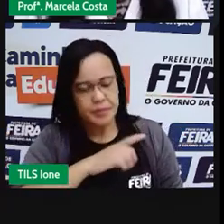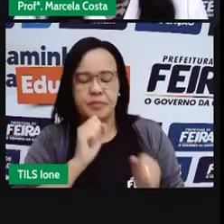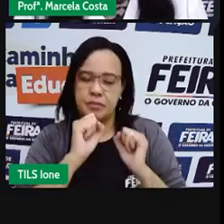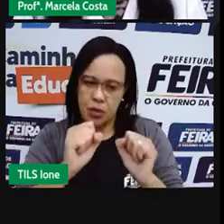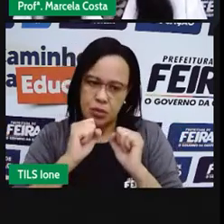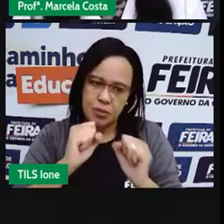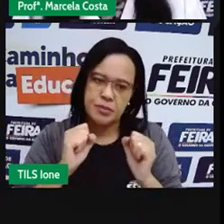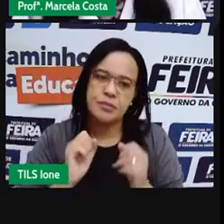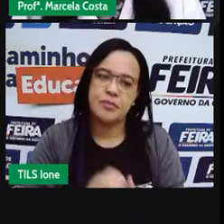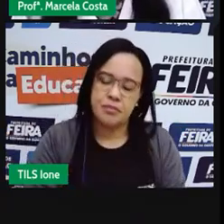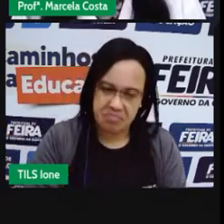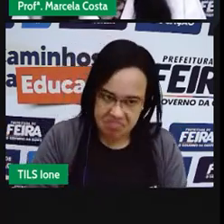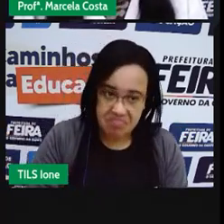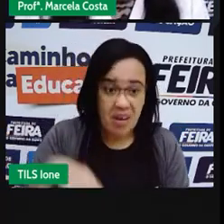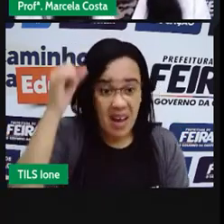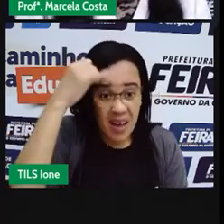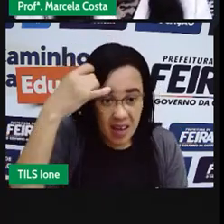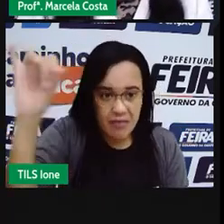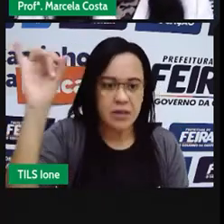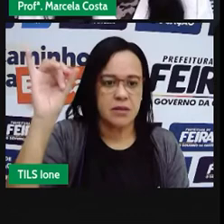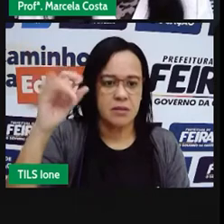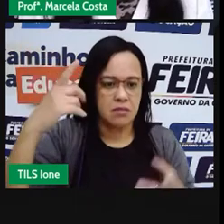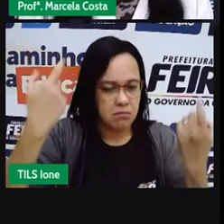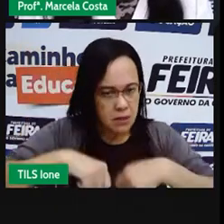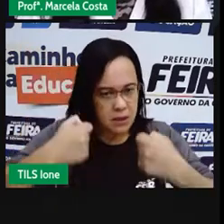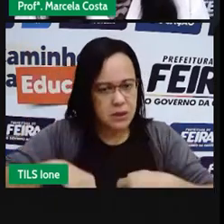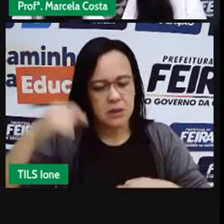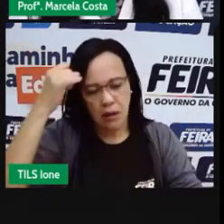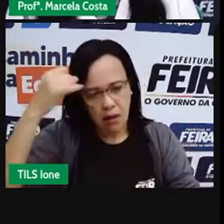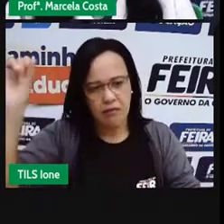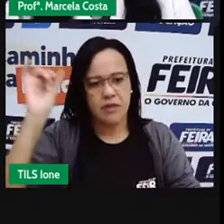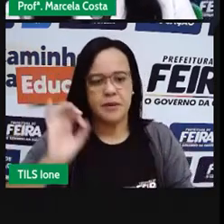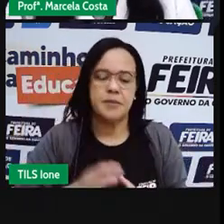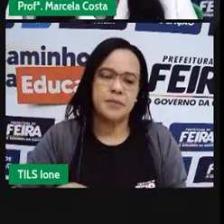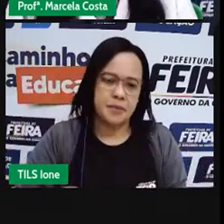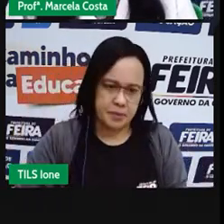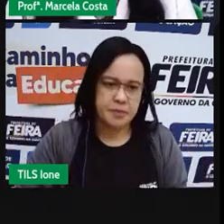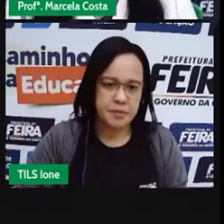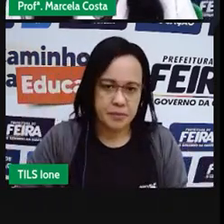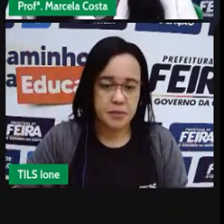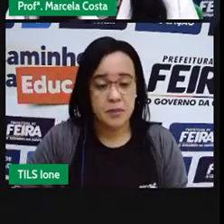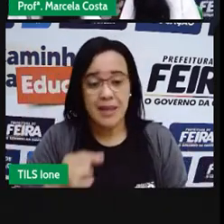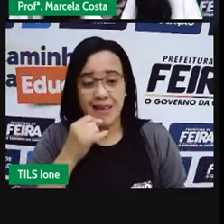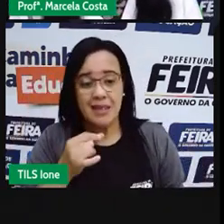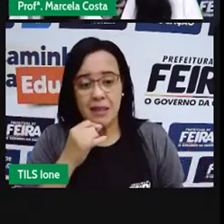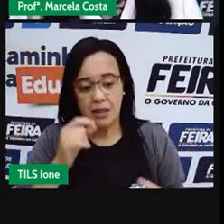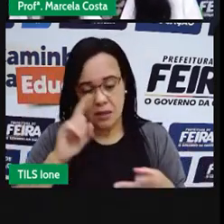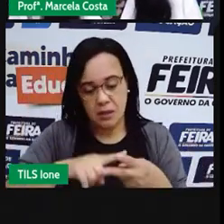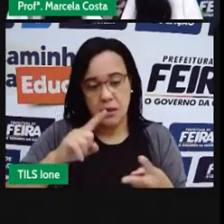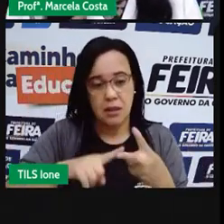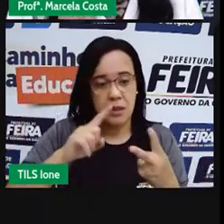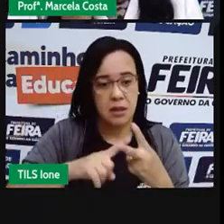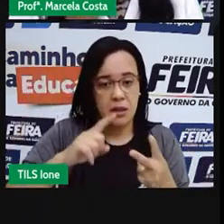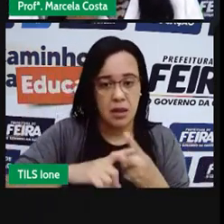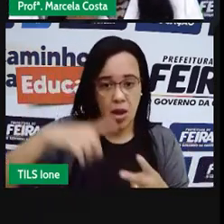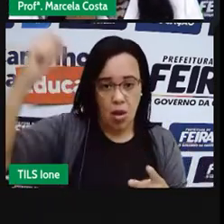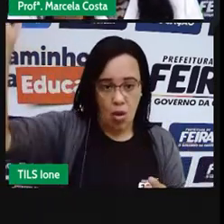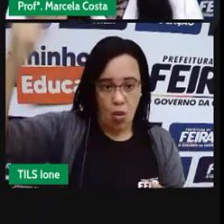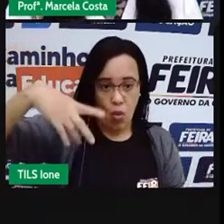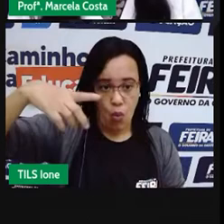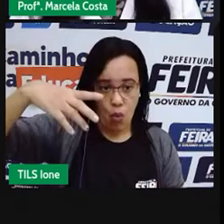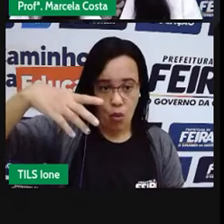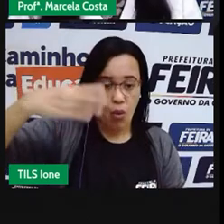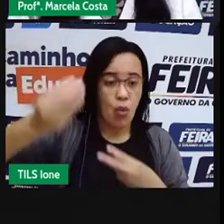Então, apagar a luz. Por exemplo, quando você está no você tem que apagar a luz. Por exemplo,